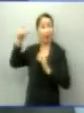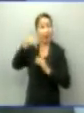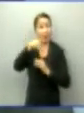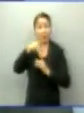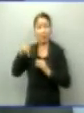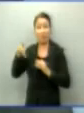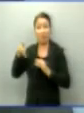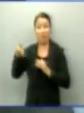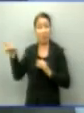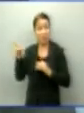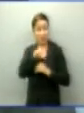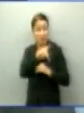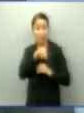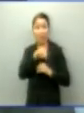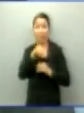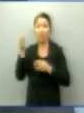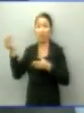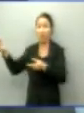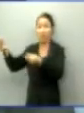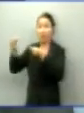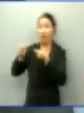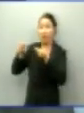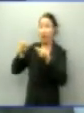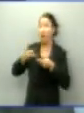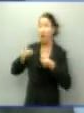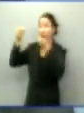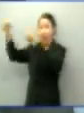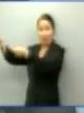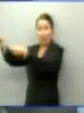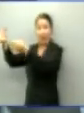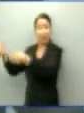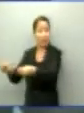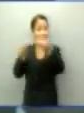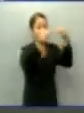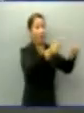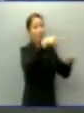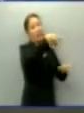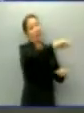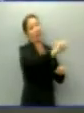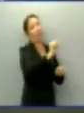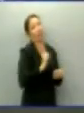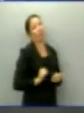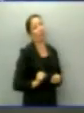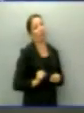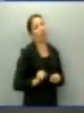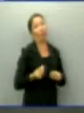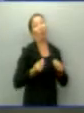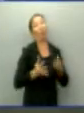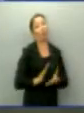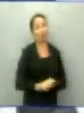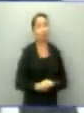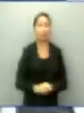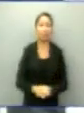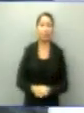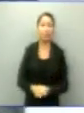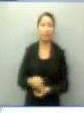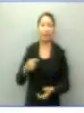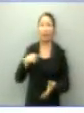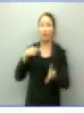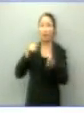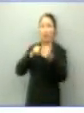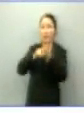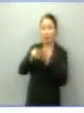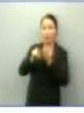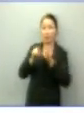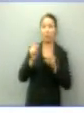bilionários. Inclusive, doaram lá e aqui, e o dinheiro vem para o senhor via diretório nacional. Candidato Ludo, o pergunta para quem agora? Eu pergunto para